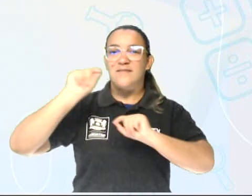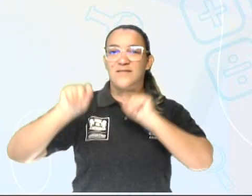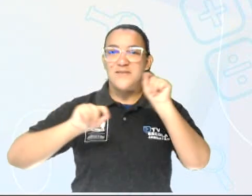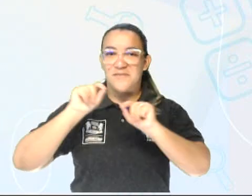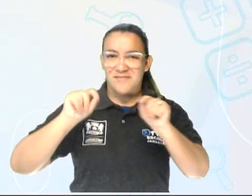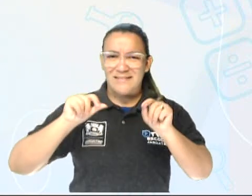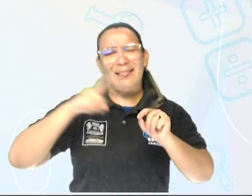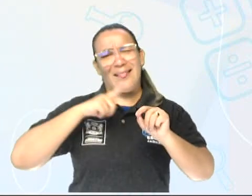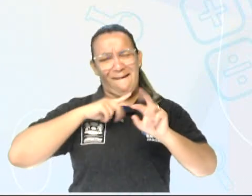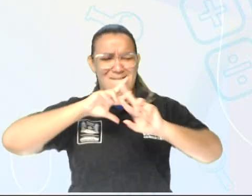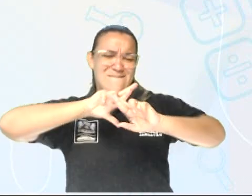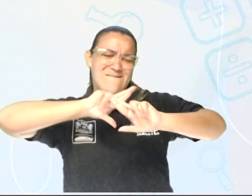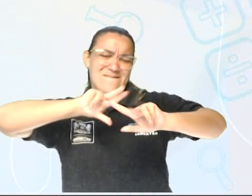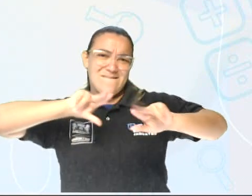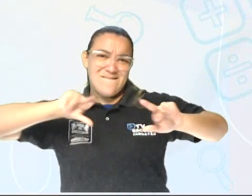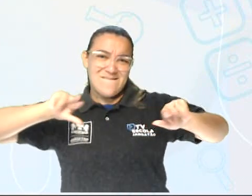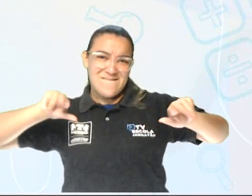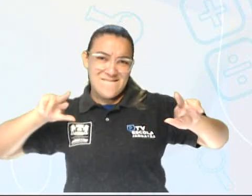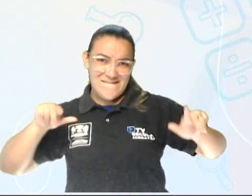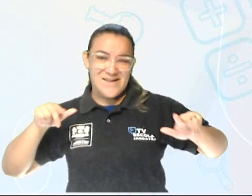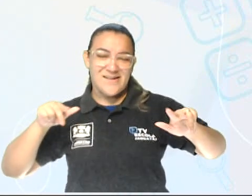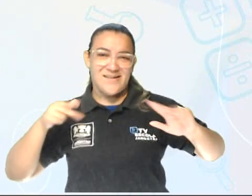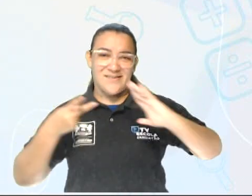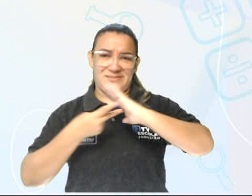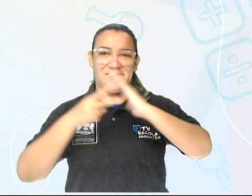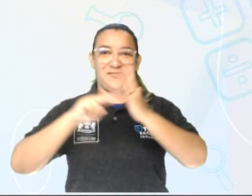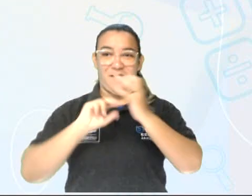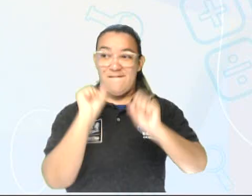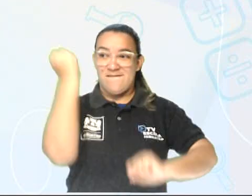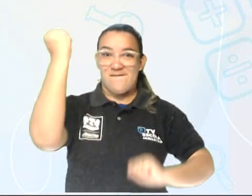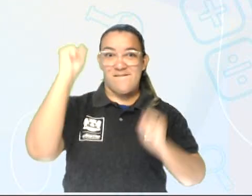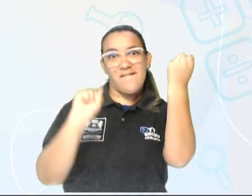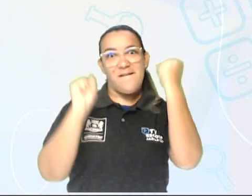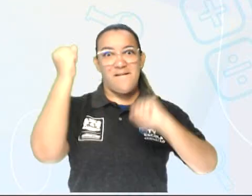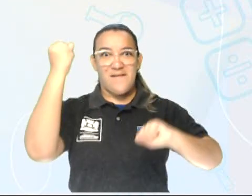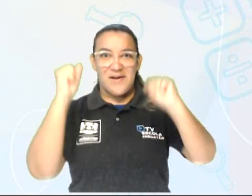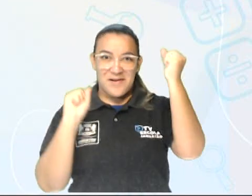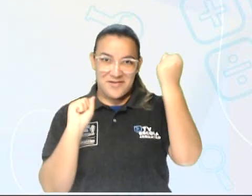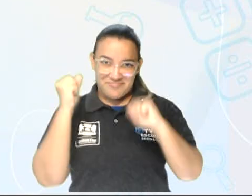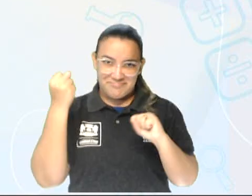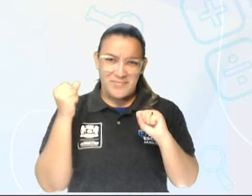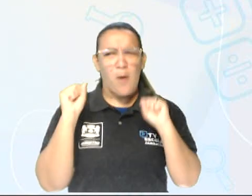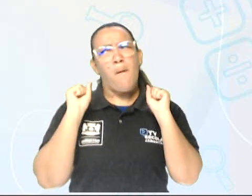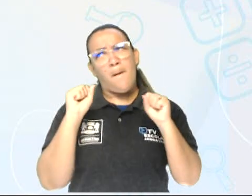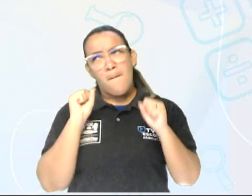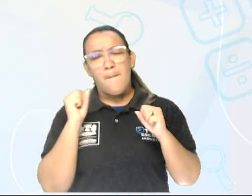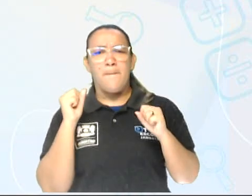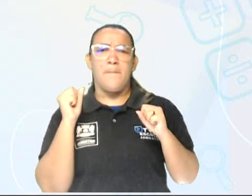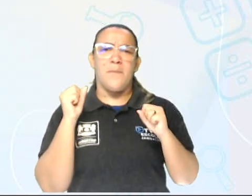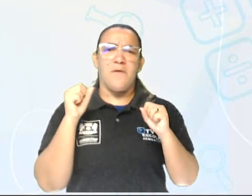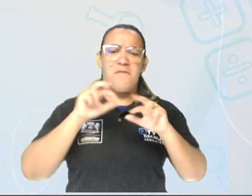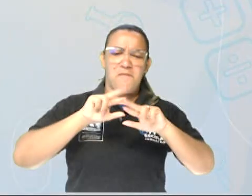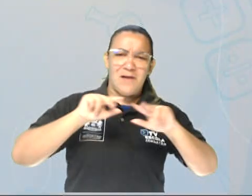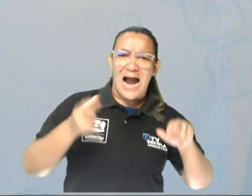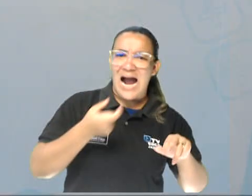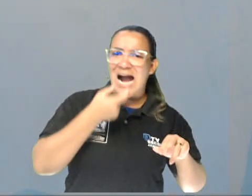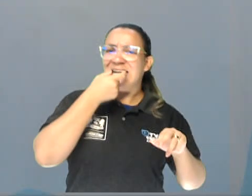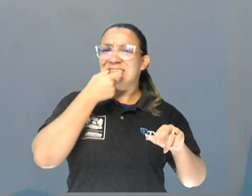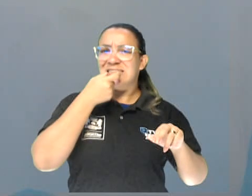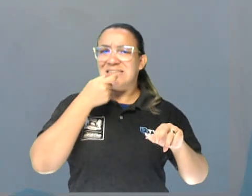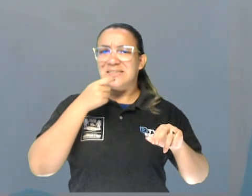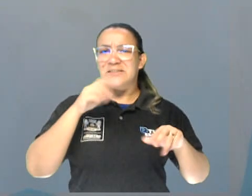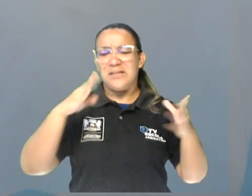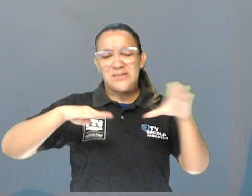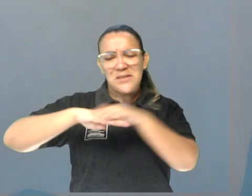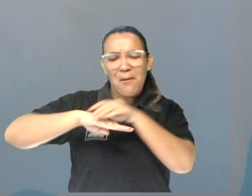várias Factories, né? A gente tem Factory de biscoito, gente tem Factory de